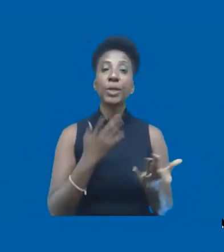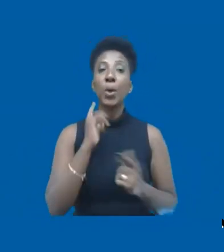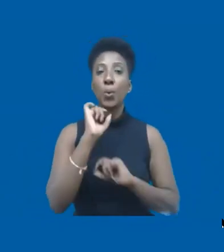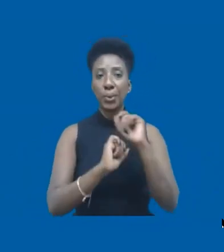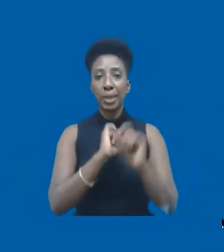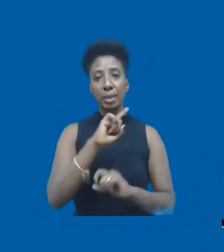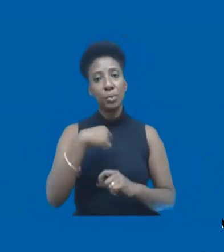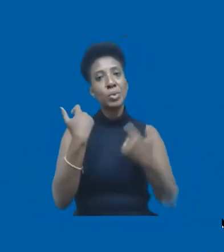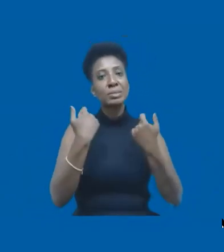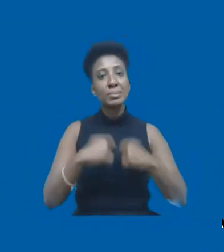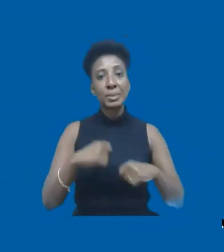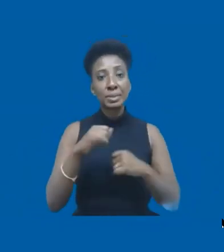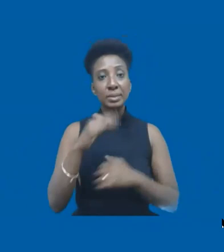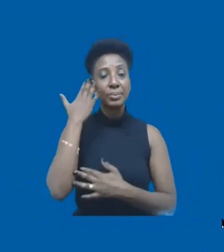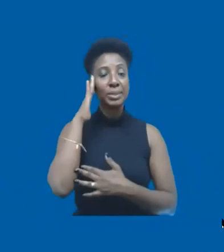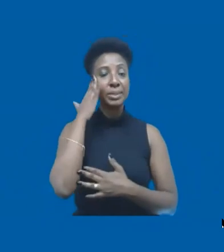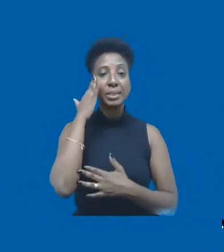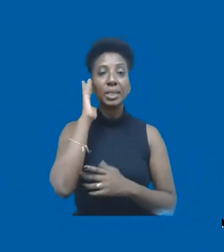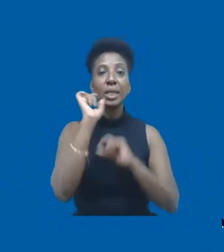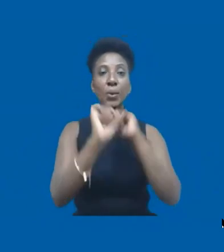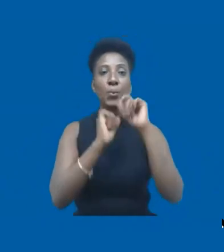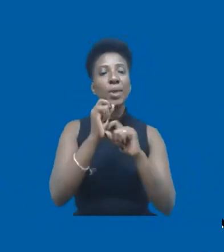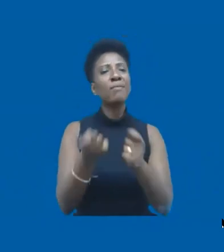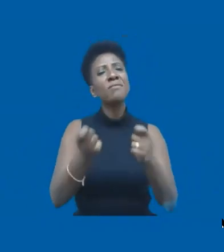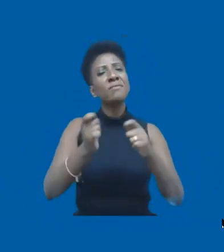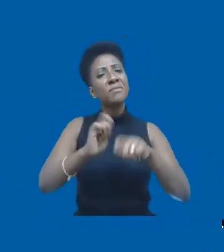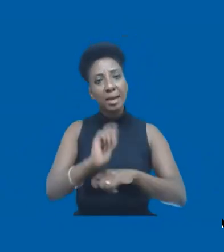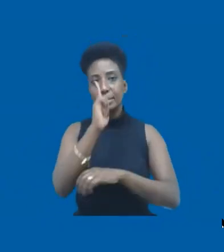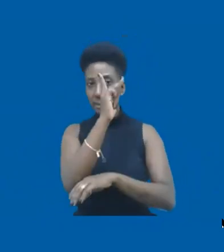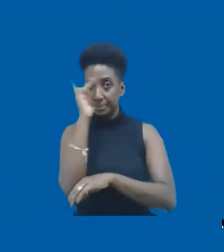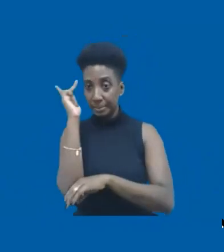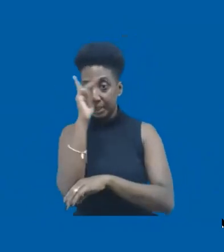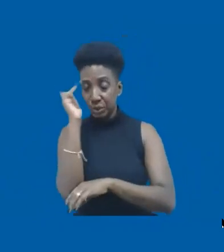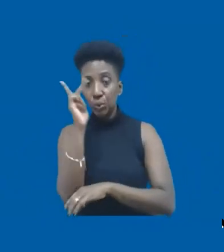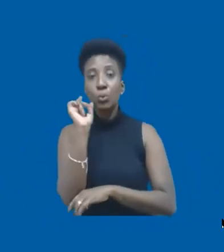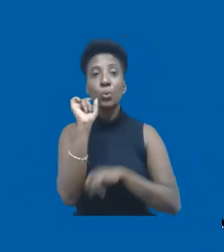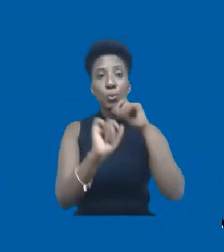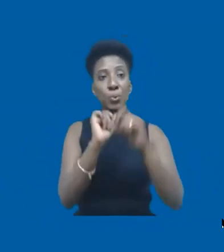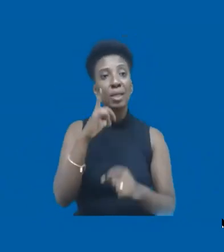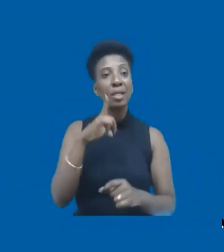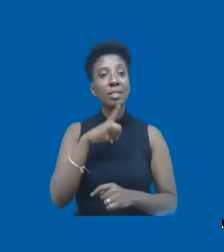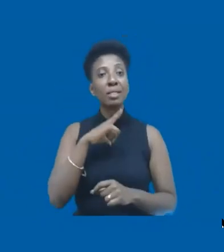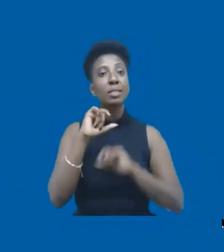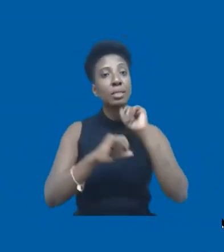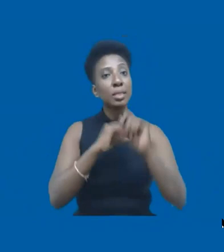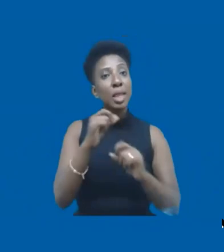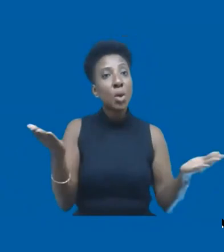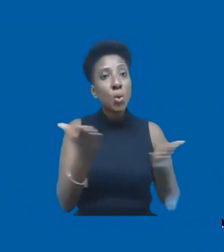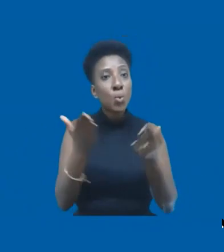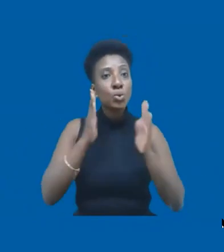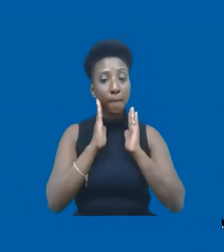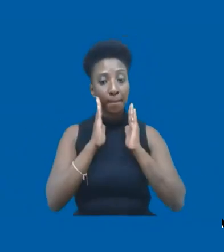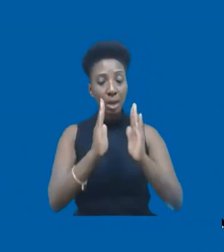a gente entenda isso, para a gente entender o que leva as pessoas a estarem numa situação de fome,